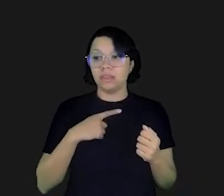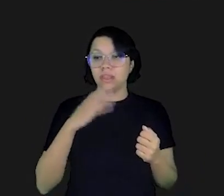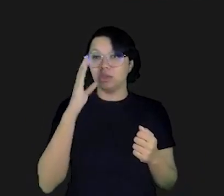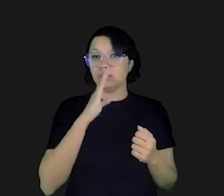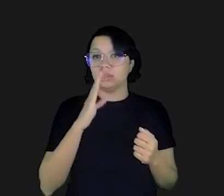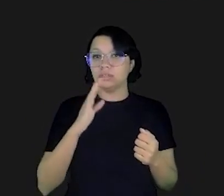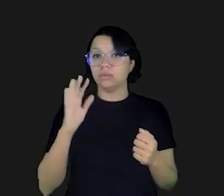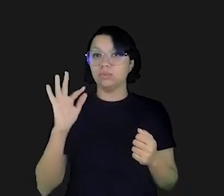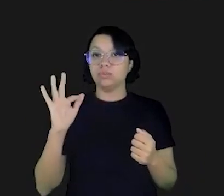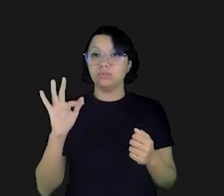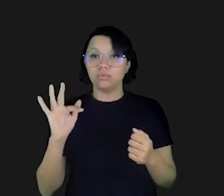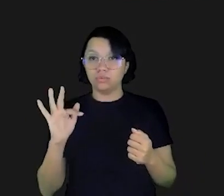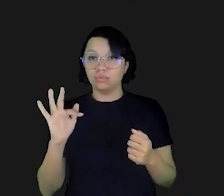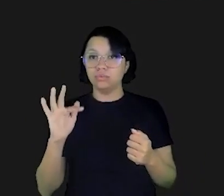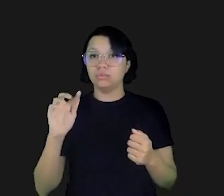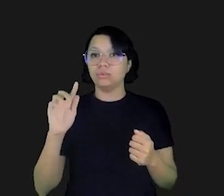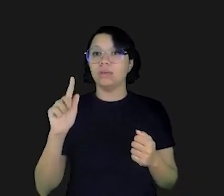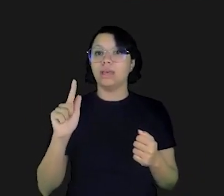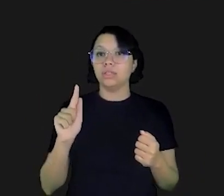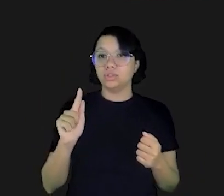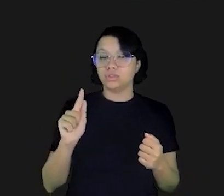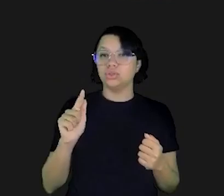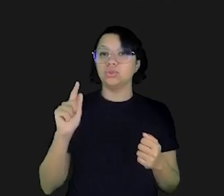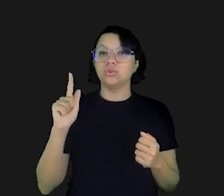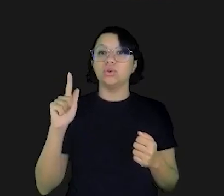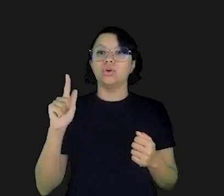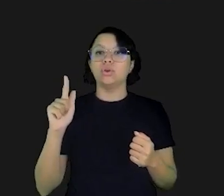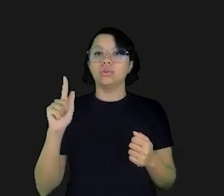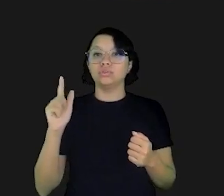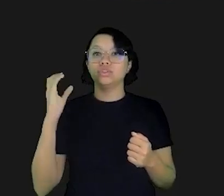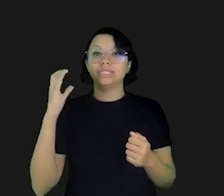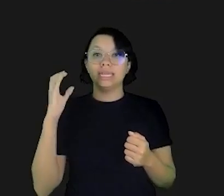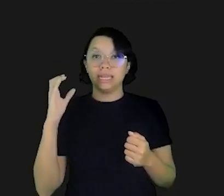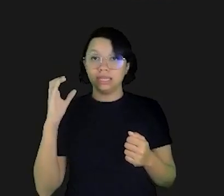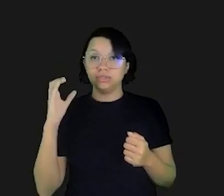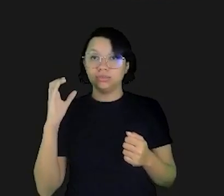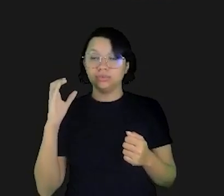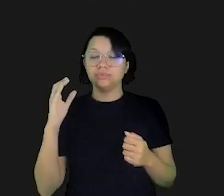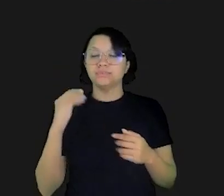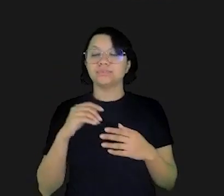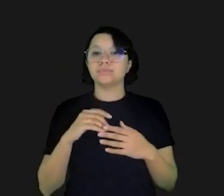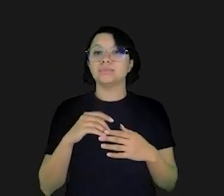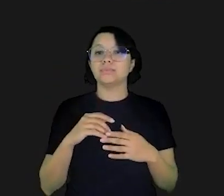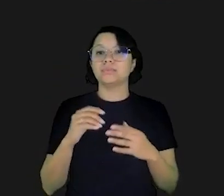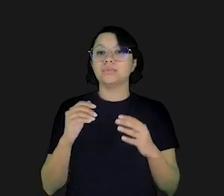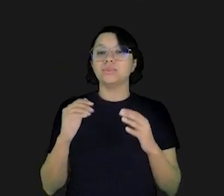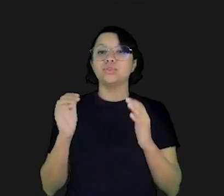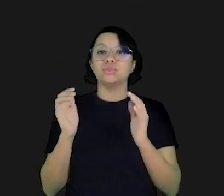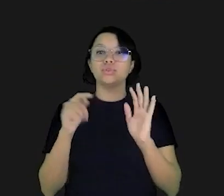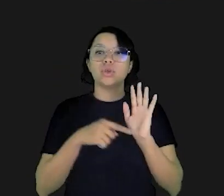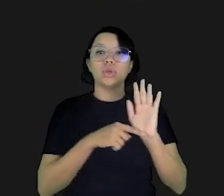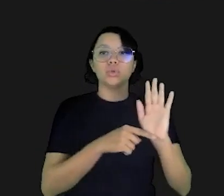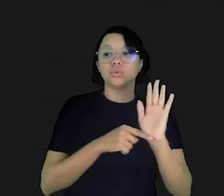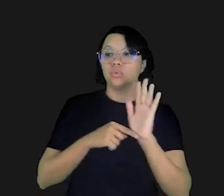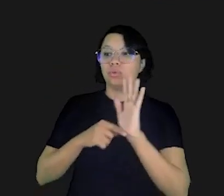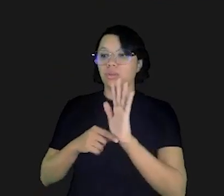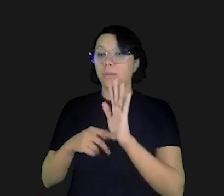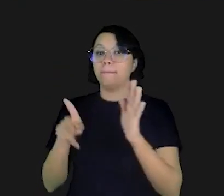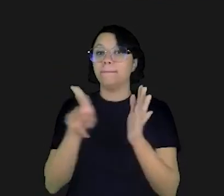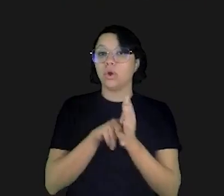existe algo no Brasil chamado fundo garantidor de créditos para os bancos e fundo garantidor de créditos